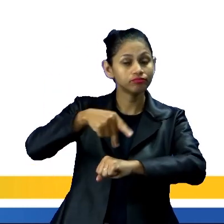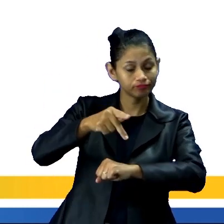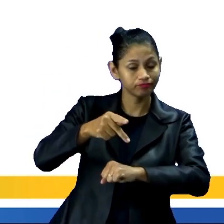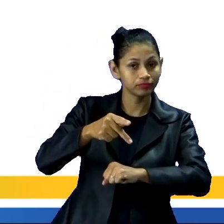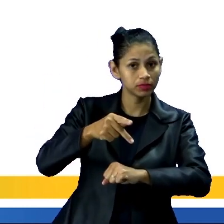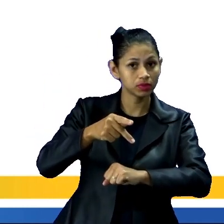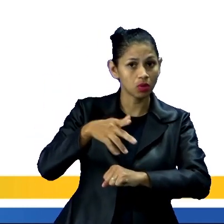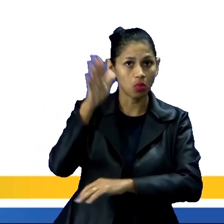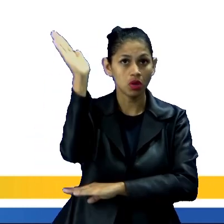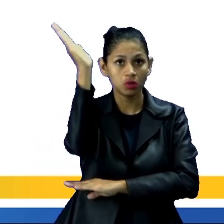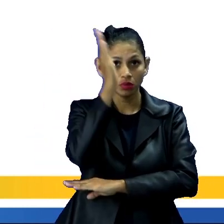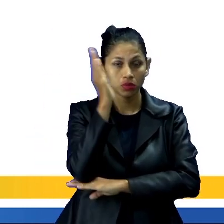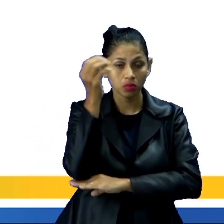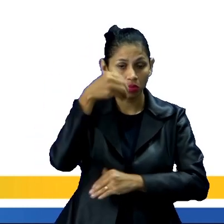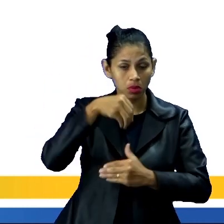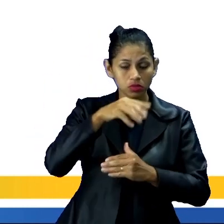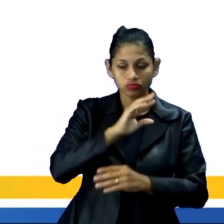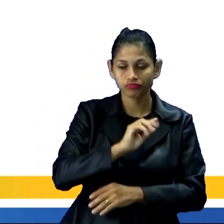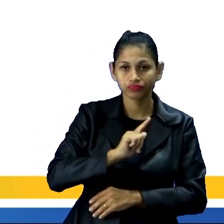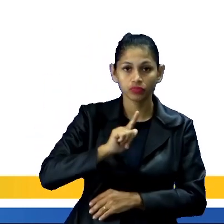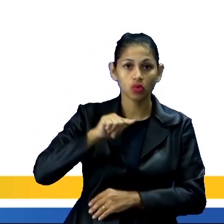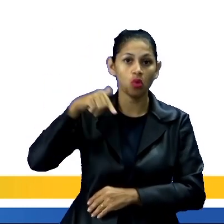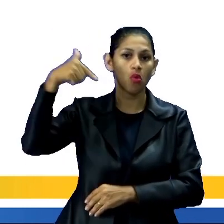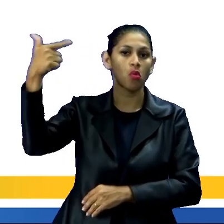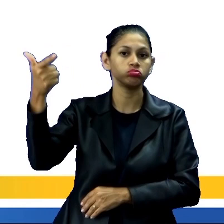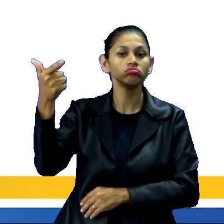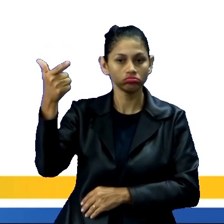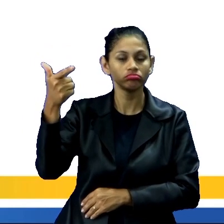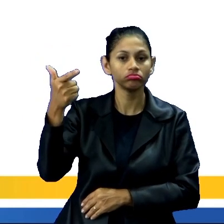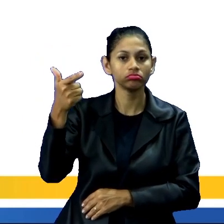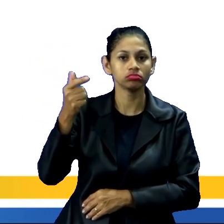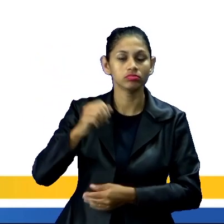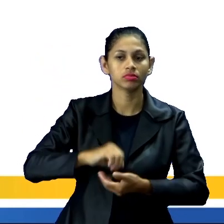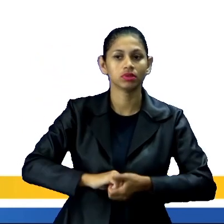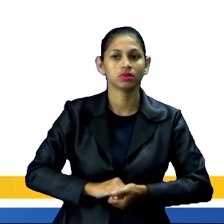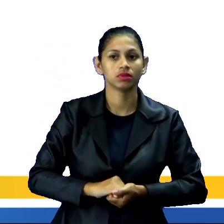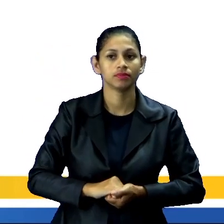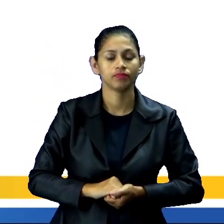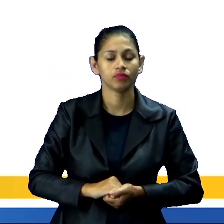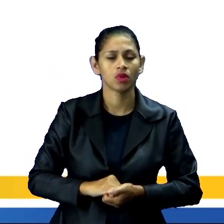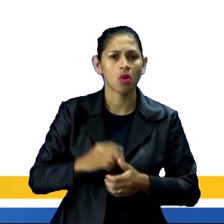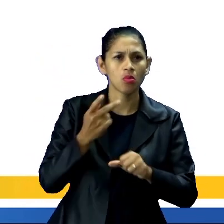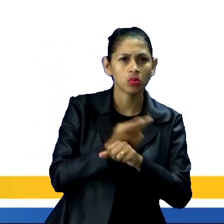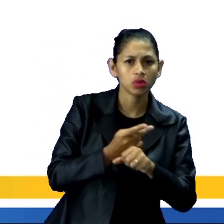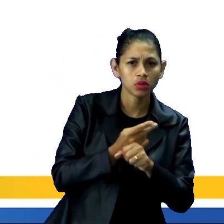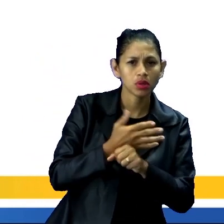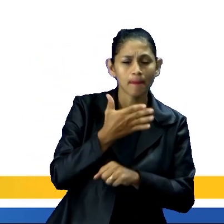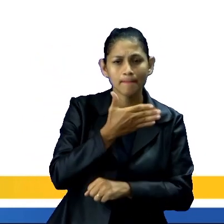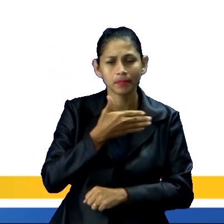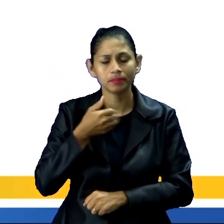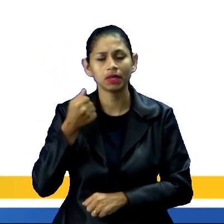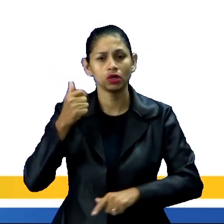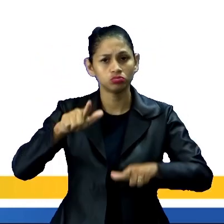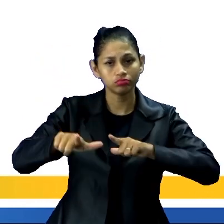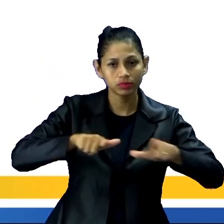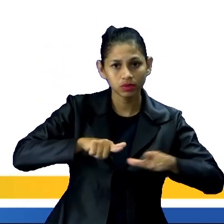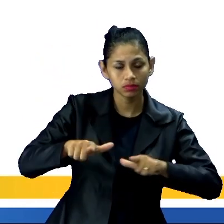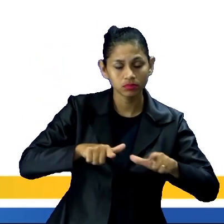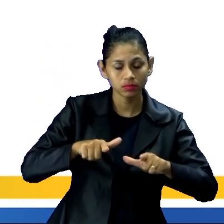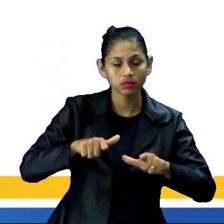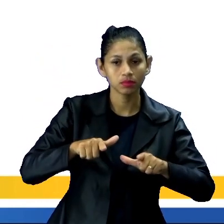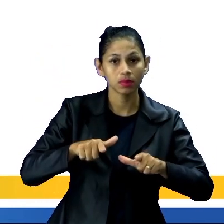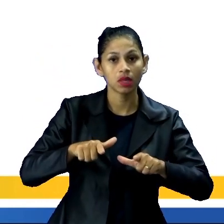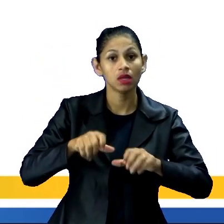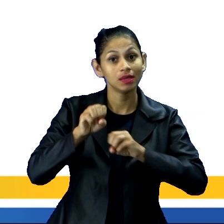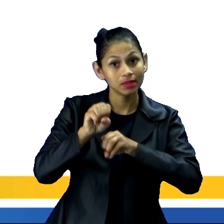Brasil para viver em outros países. Então, geralmente, eles vão em busca de melhores oportunidades de emprego e em